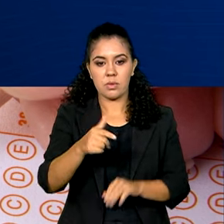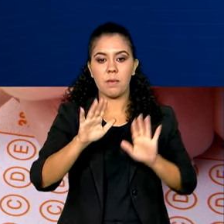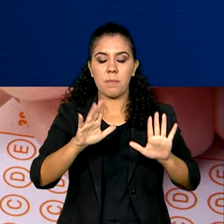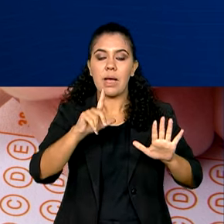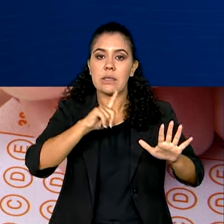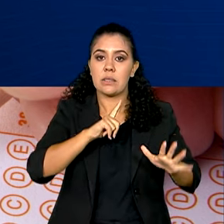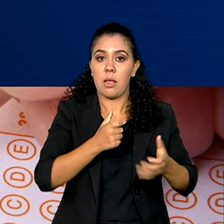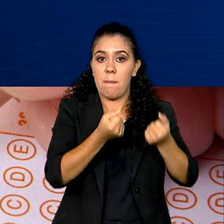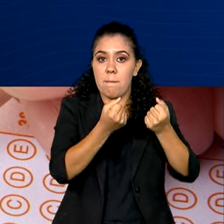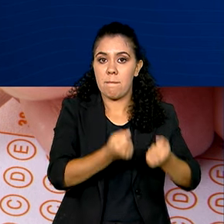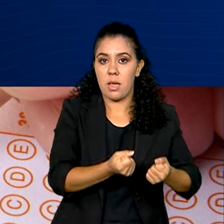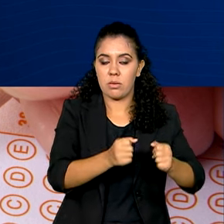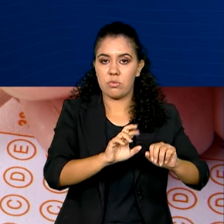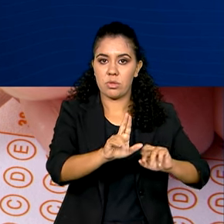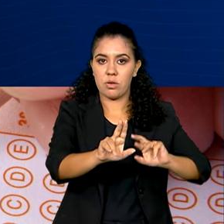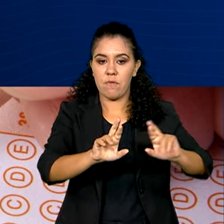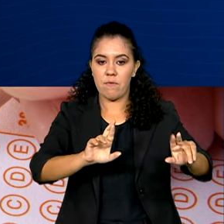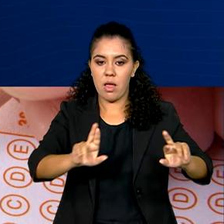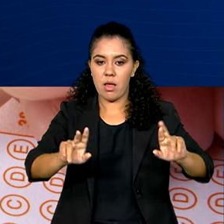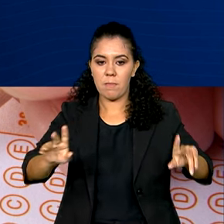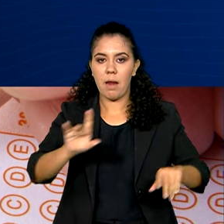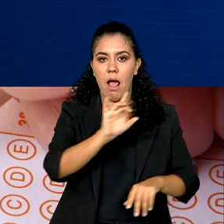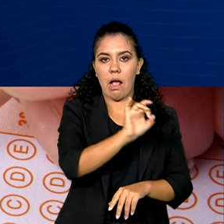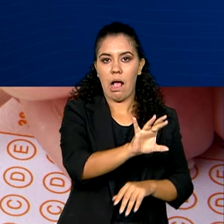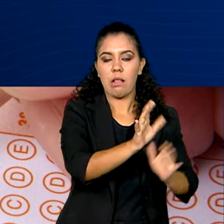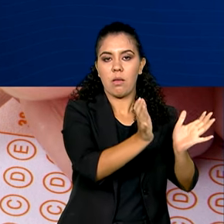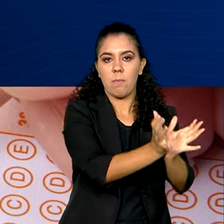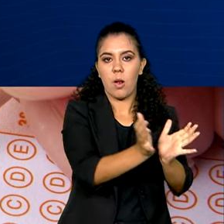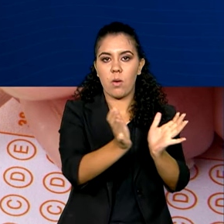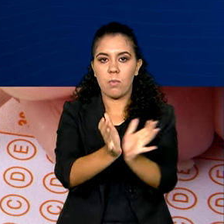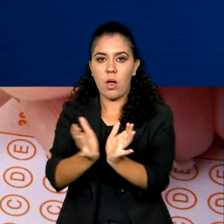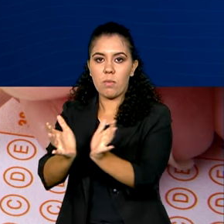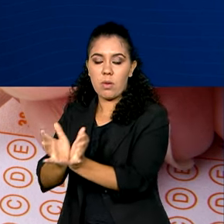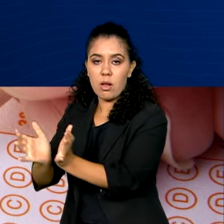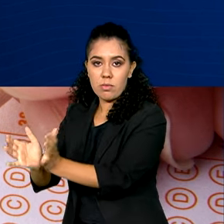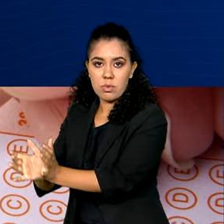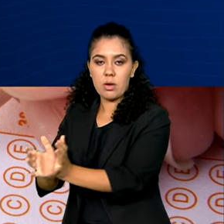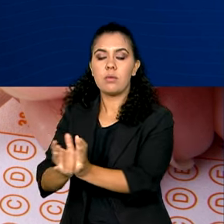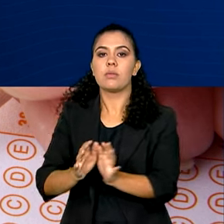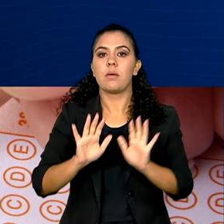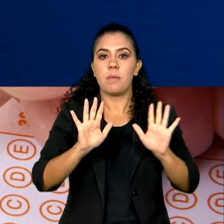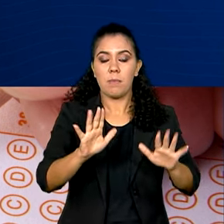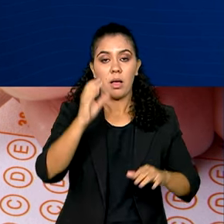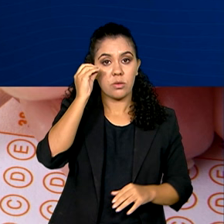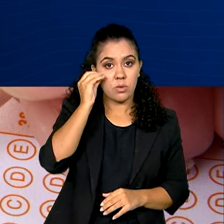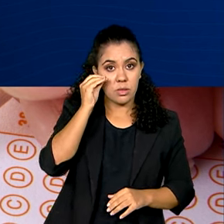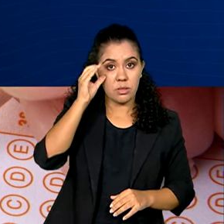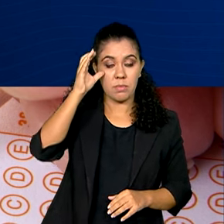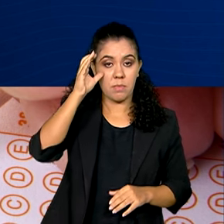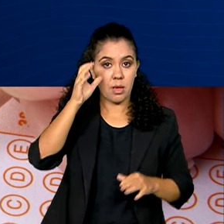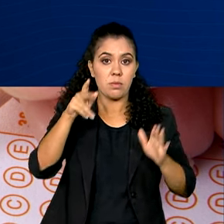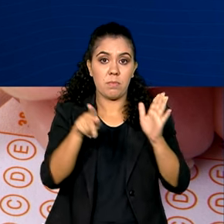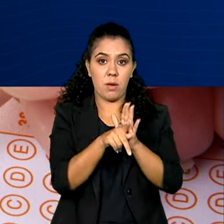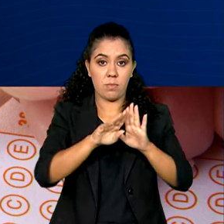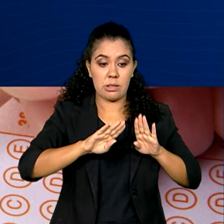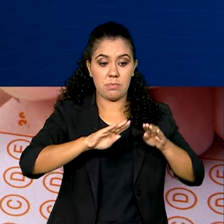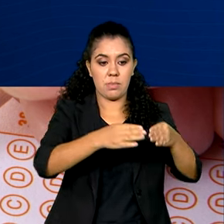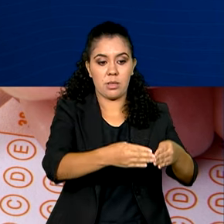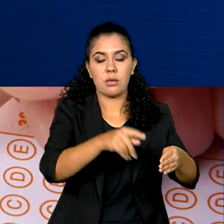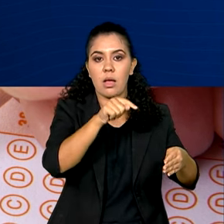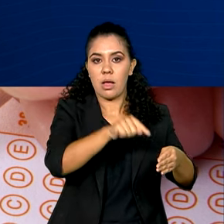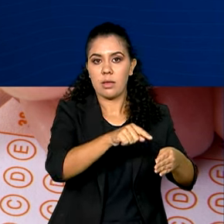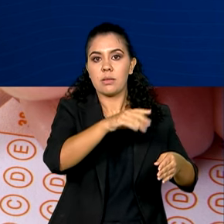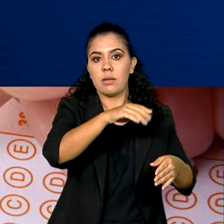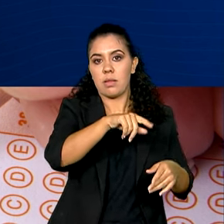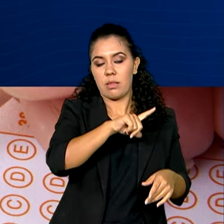pesos diferenciados para cada bloco temático. No geral, conhecimento específico vai valer